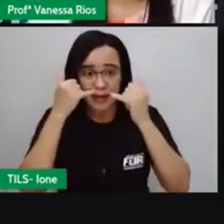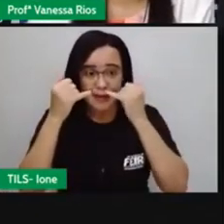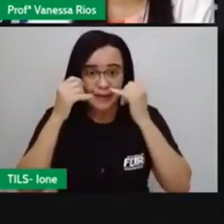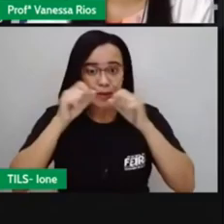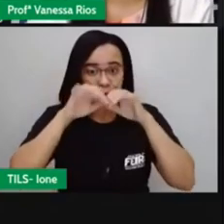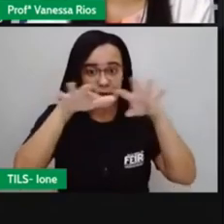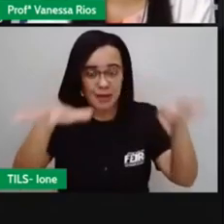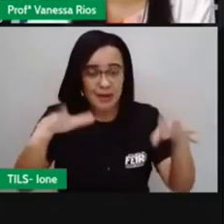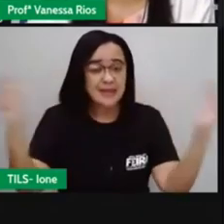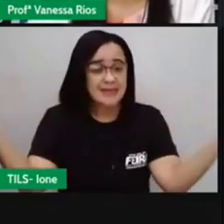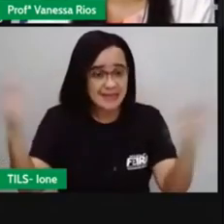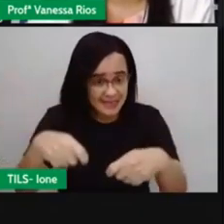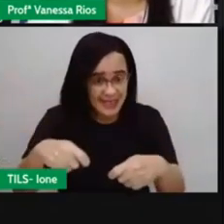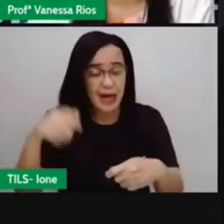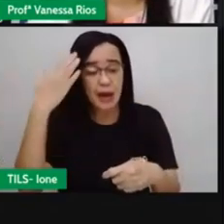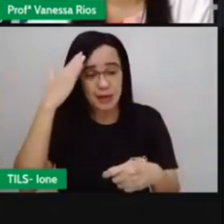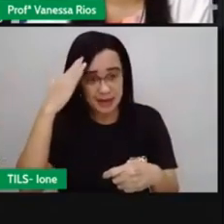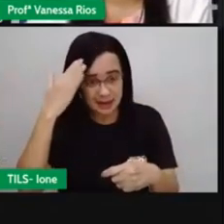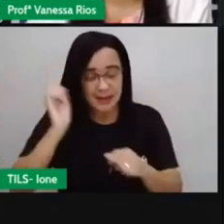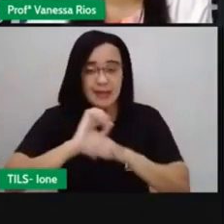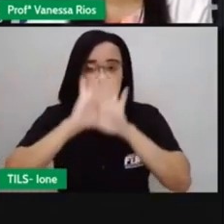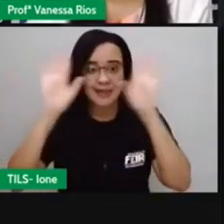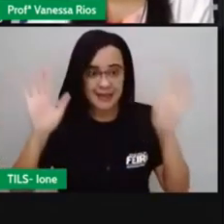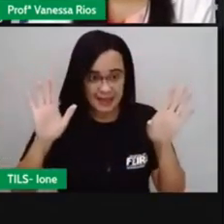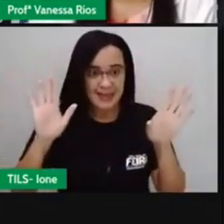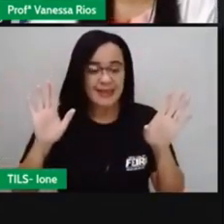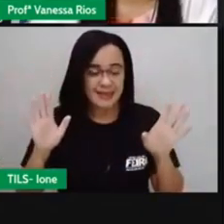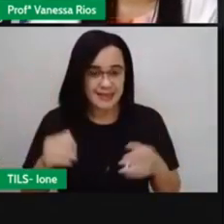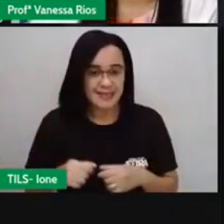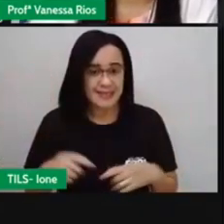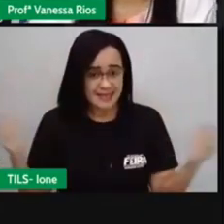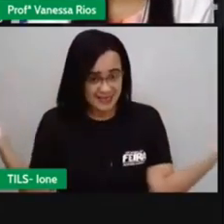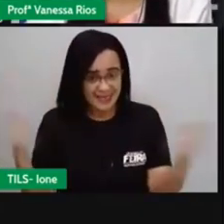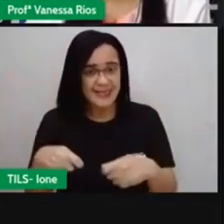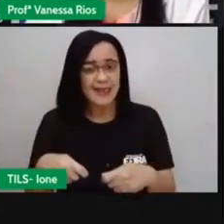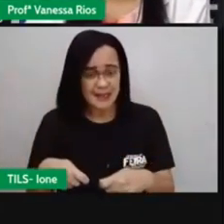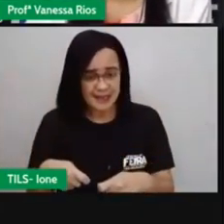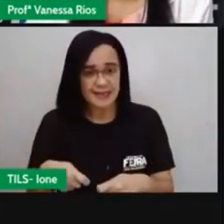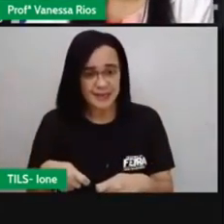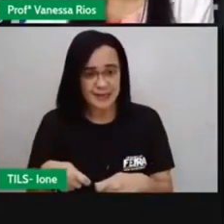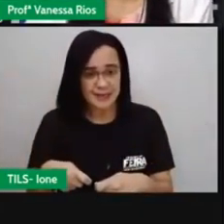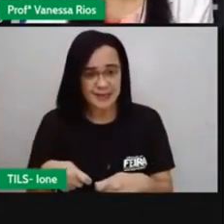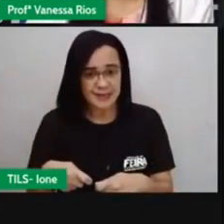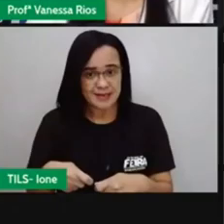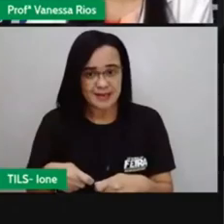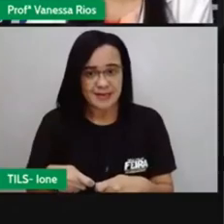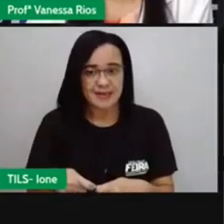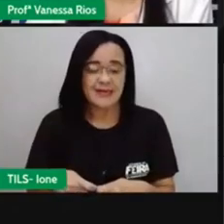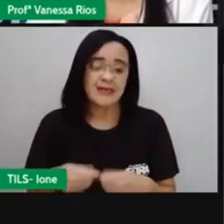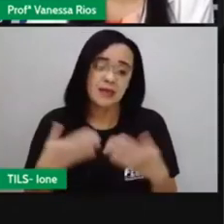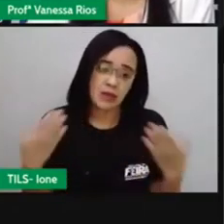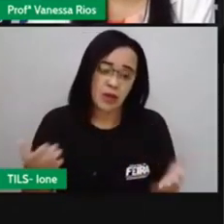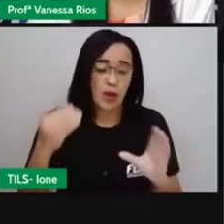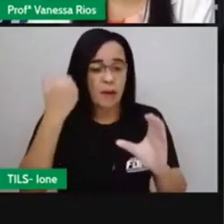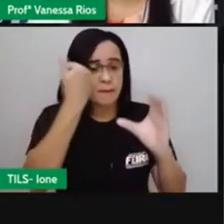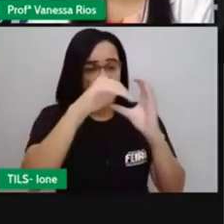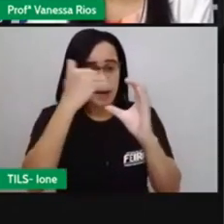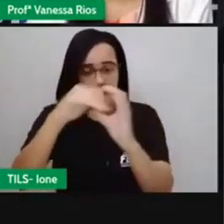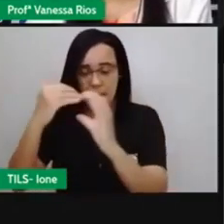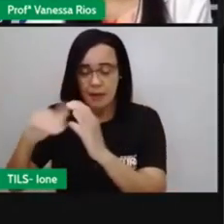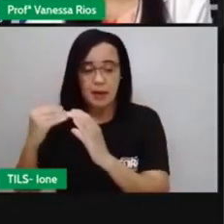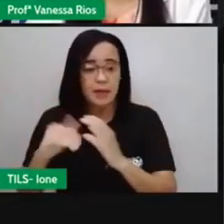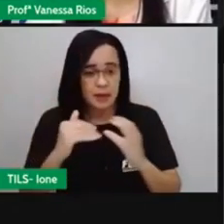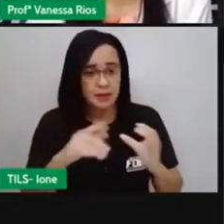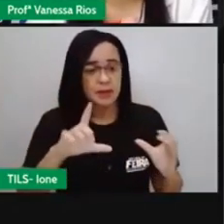textuais que também apostem aí nas imagens, na presença de imagens. A gente vê muitas ilustrações